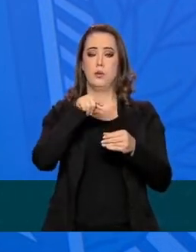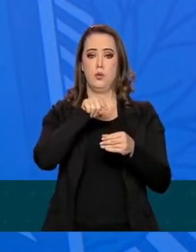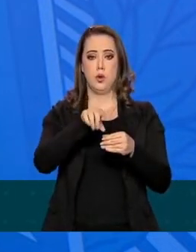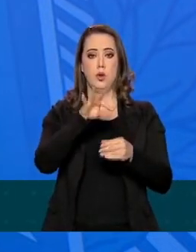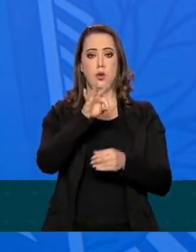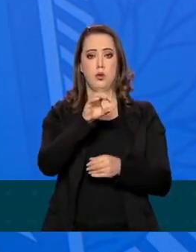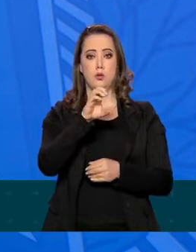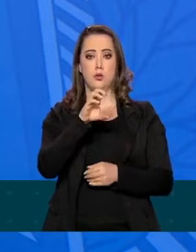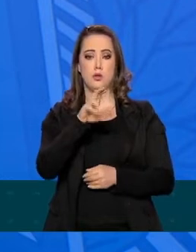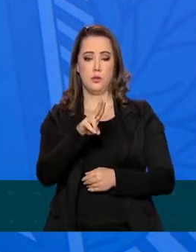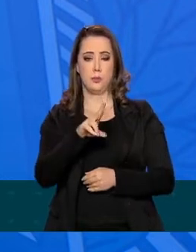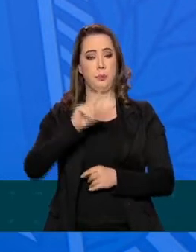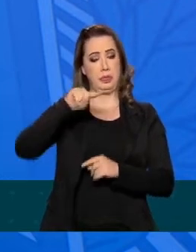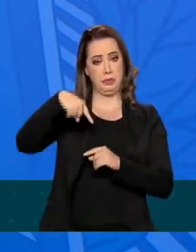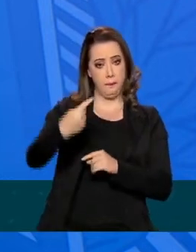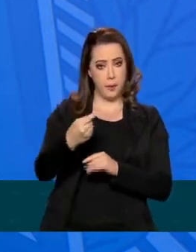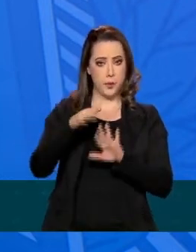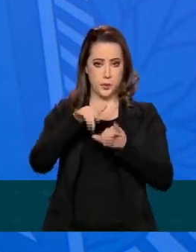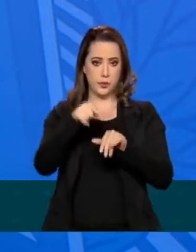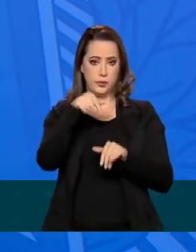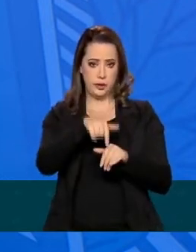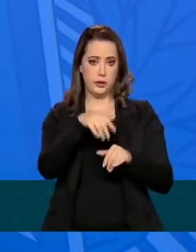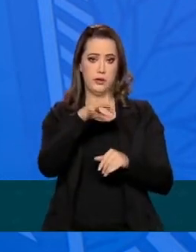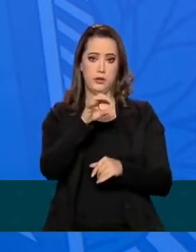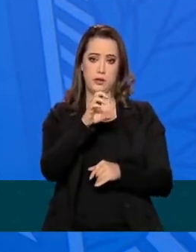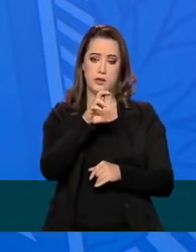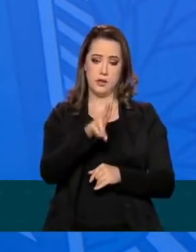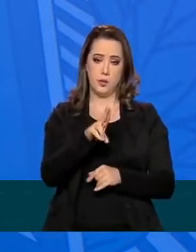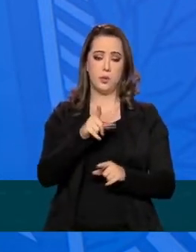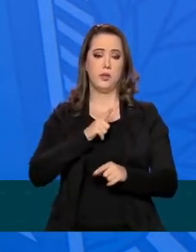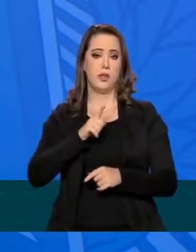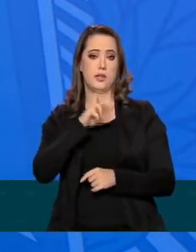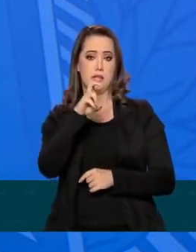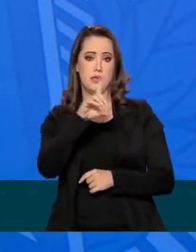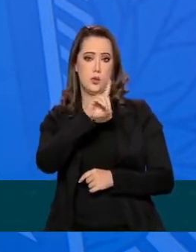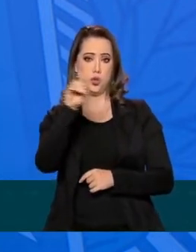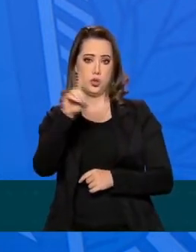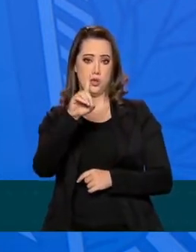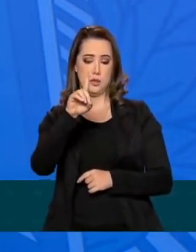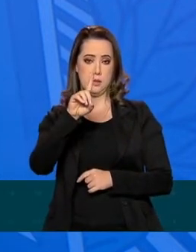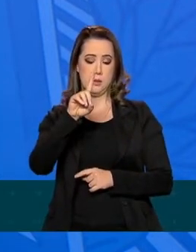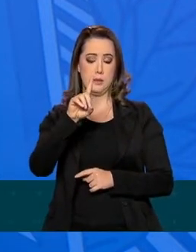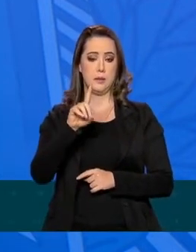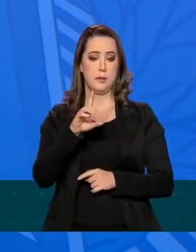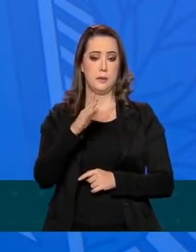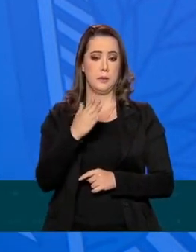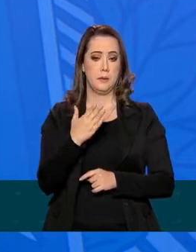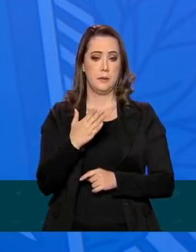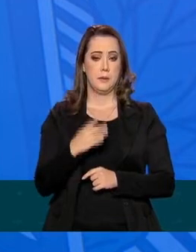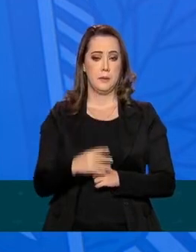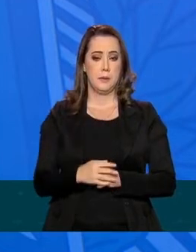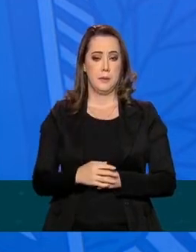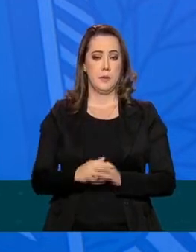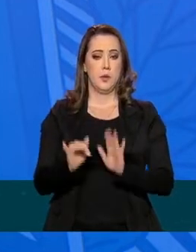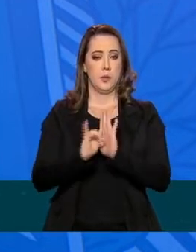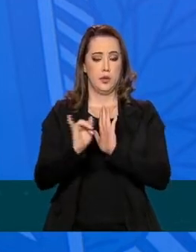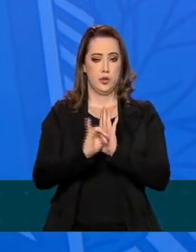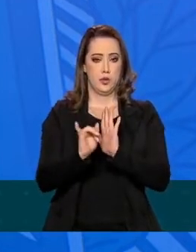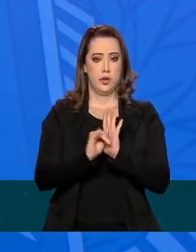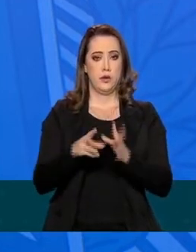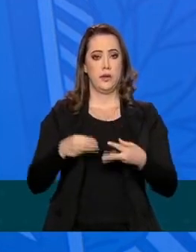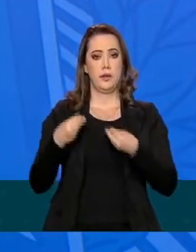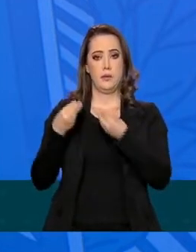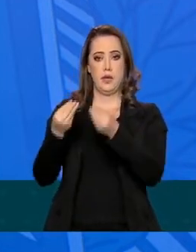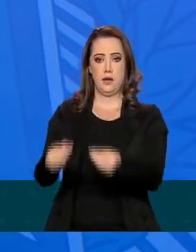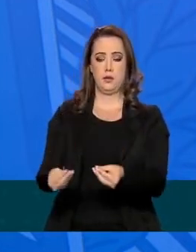Após a votação do TCU, em até cinco dias, o edital é encaminhado para a